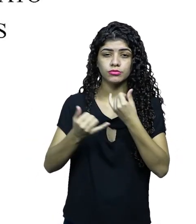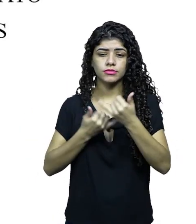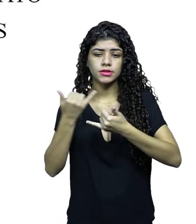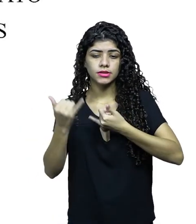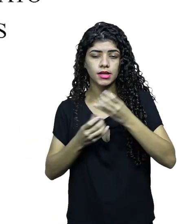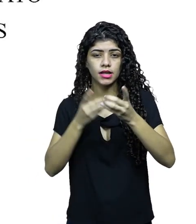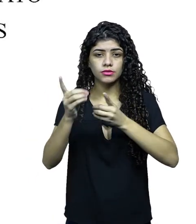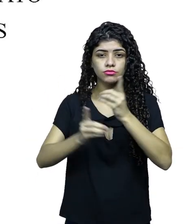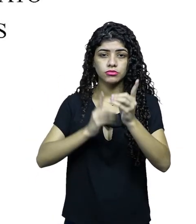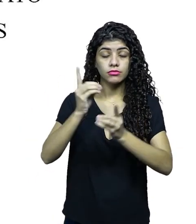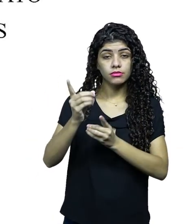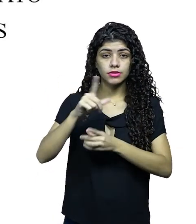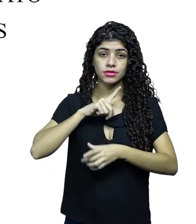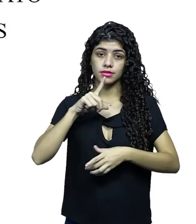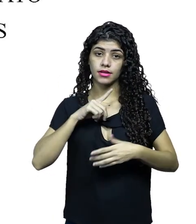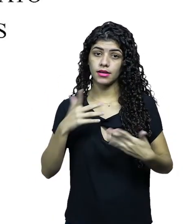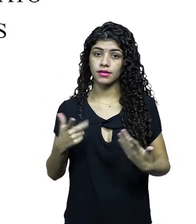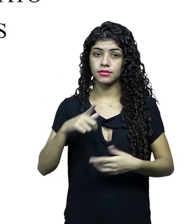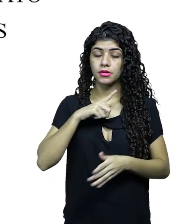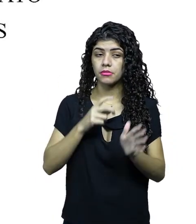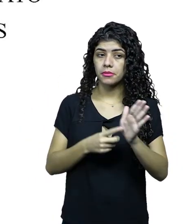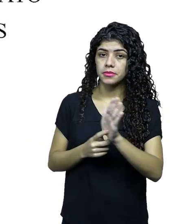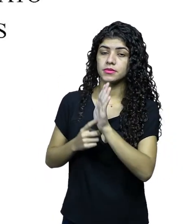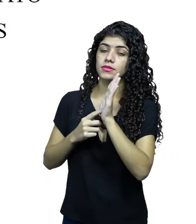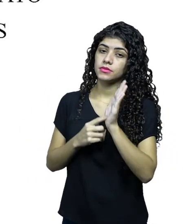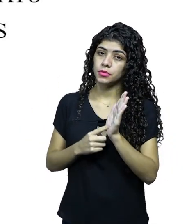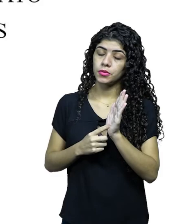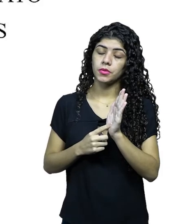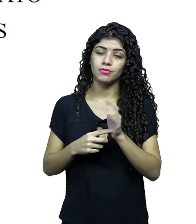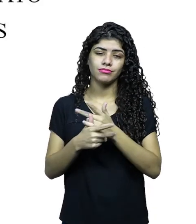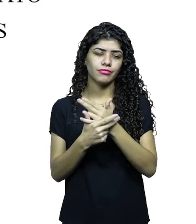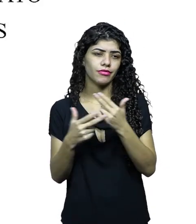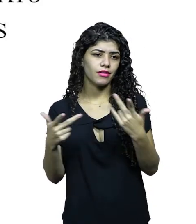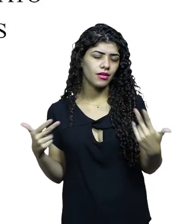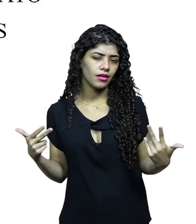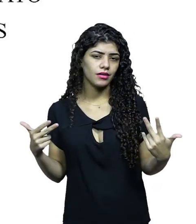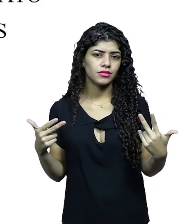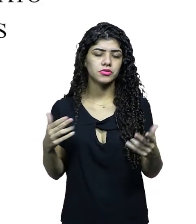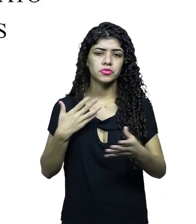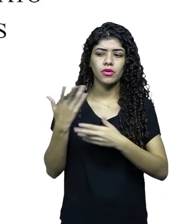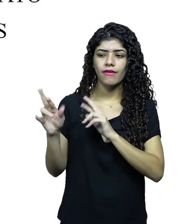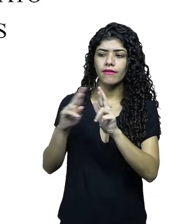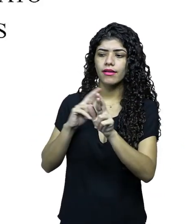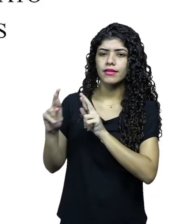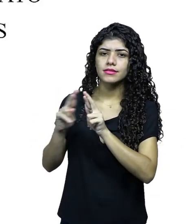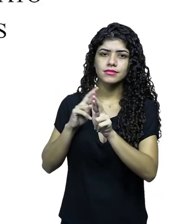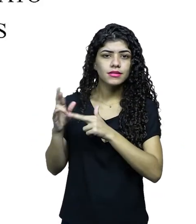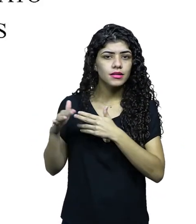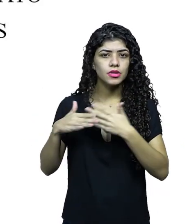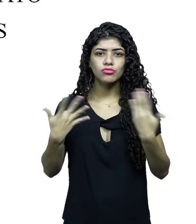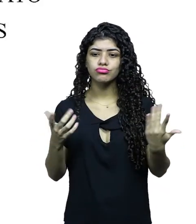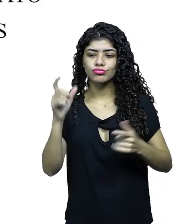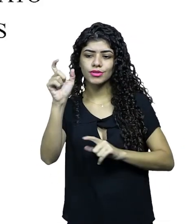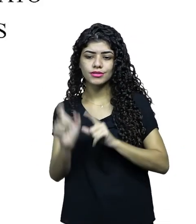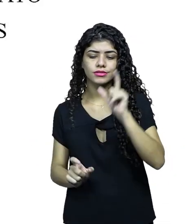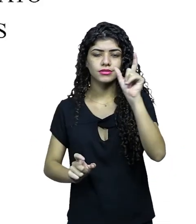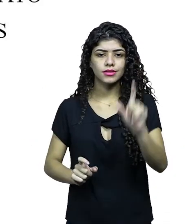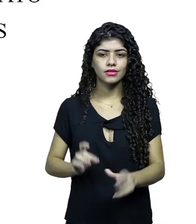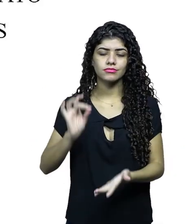Qual o tom? Quais são as dinâmicas pré-determinadas, tá? Vai ter um apresentador, vários apresentadores. Qual a relação